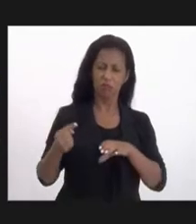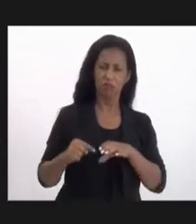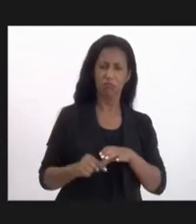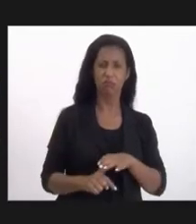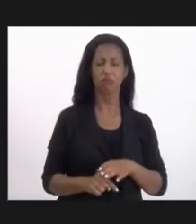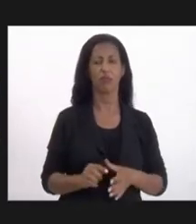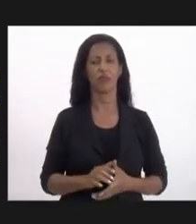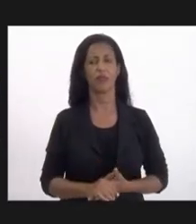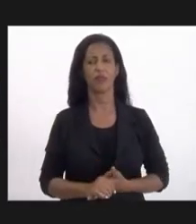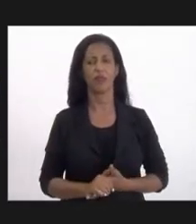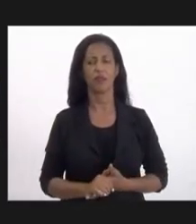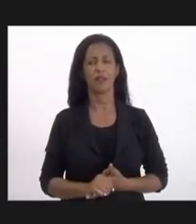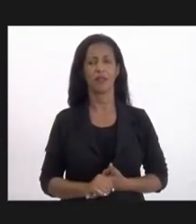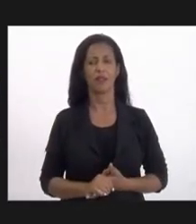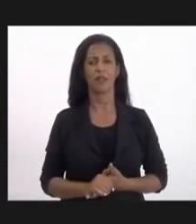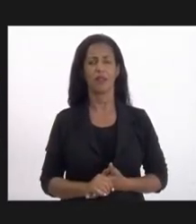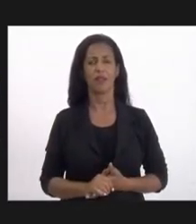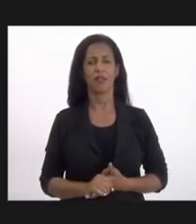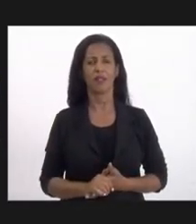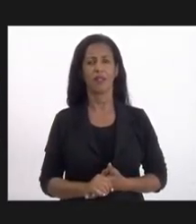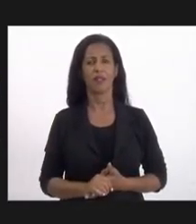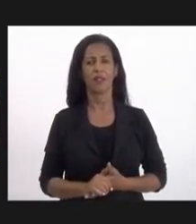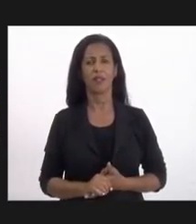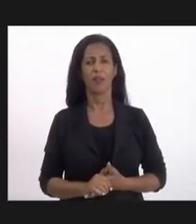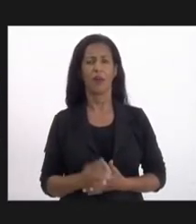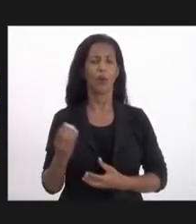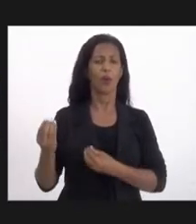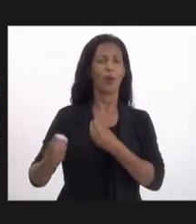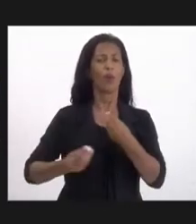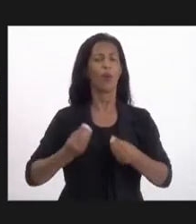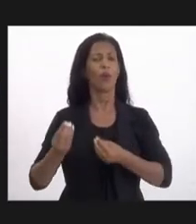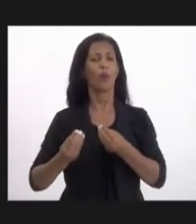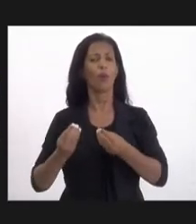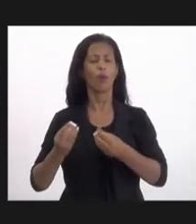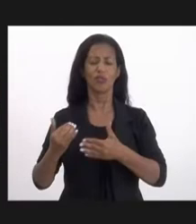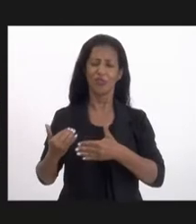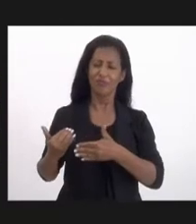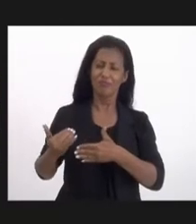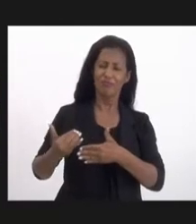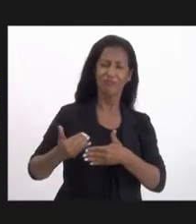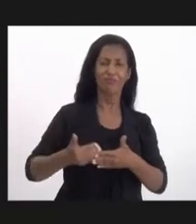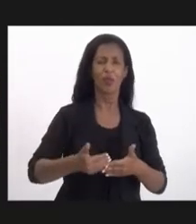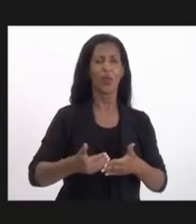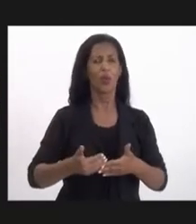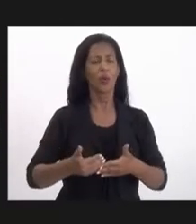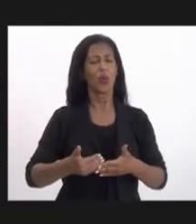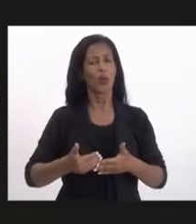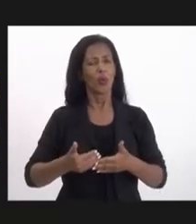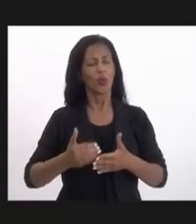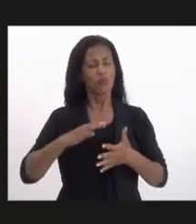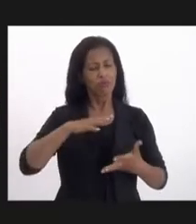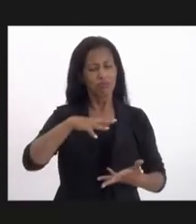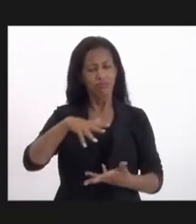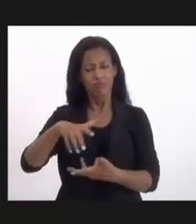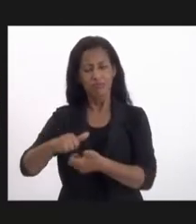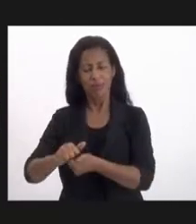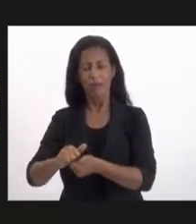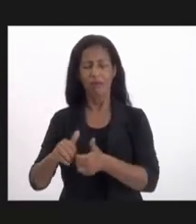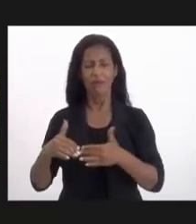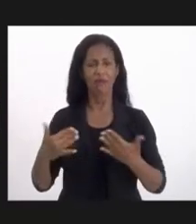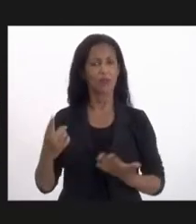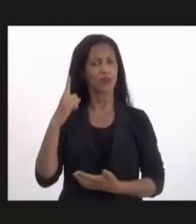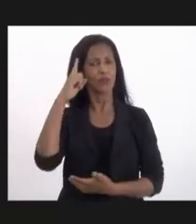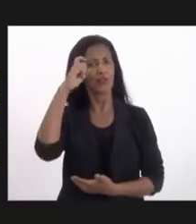possibilidades da gente avançar num mundo tão difícil, né? E que